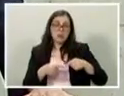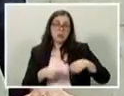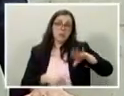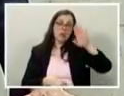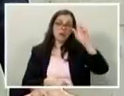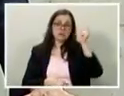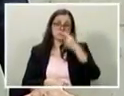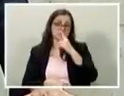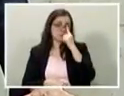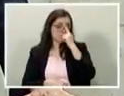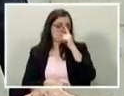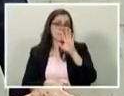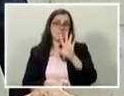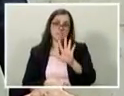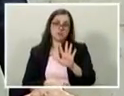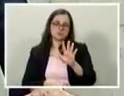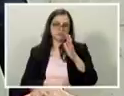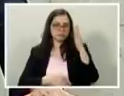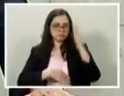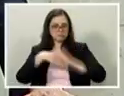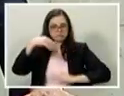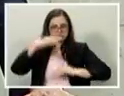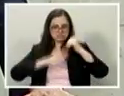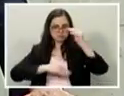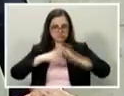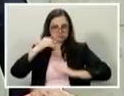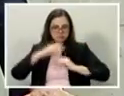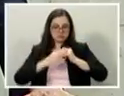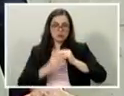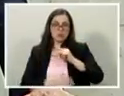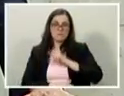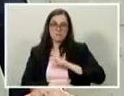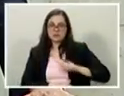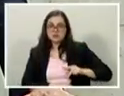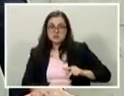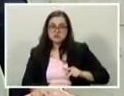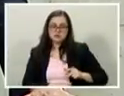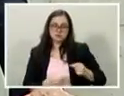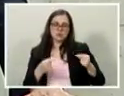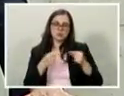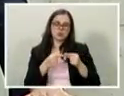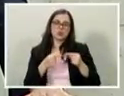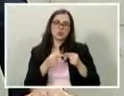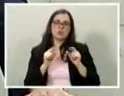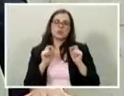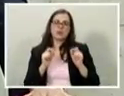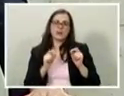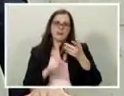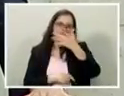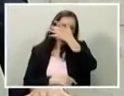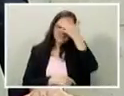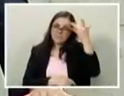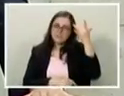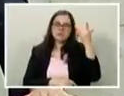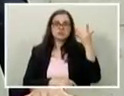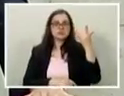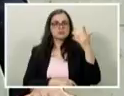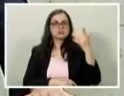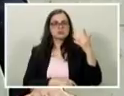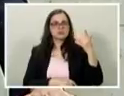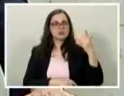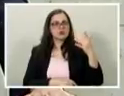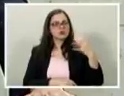mas, no entanto, para o exercício da presidência, me parece que hoje é mais adequado ter alguém mais conservador na